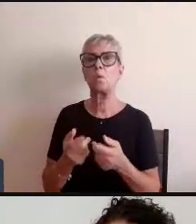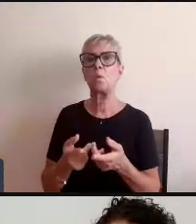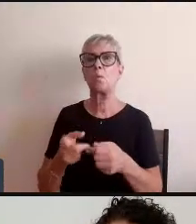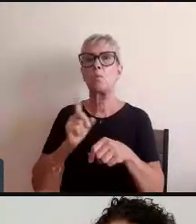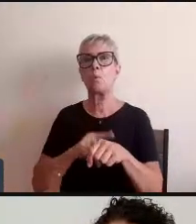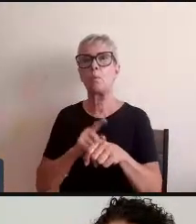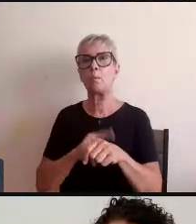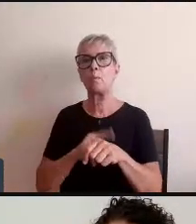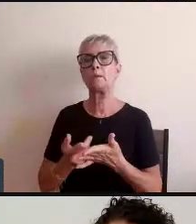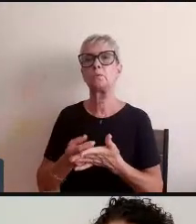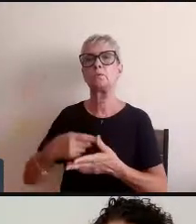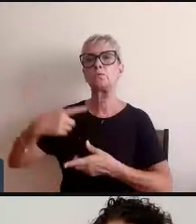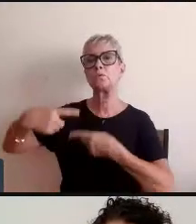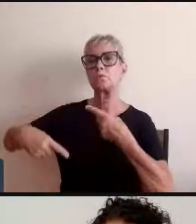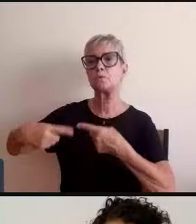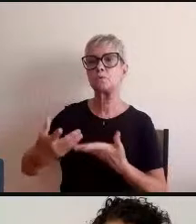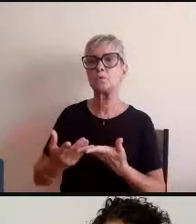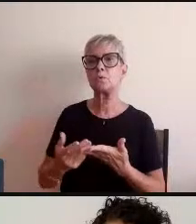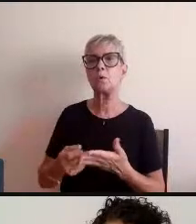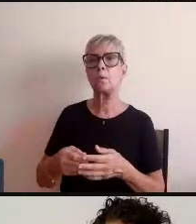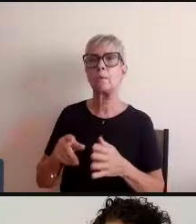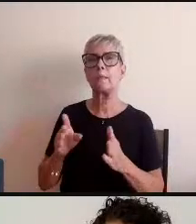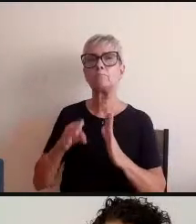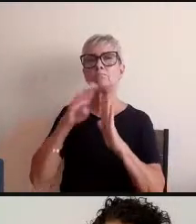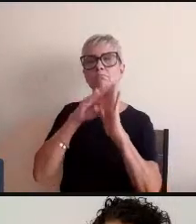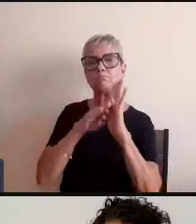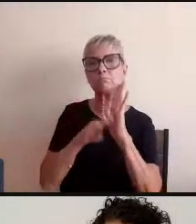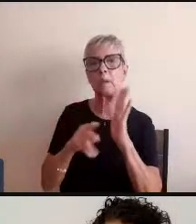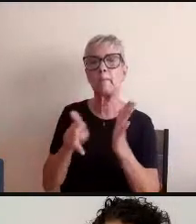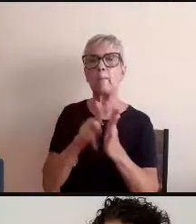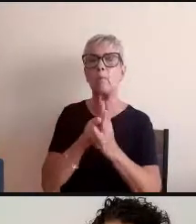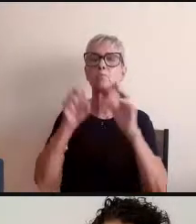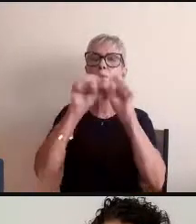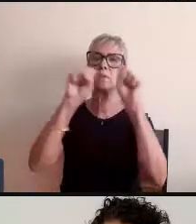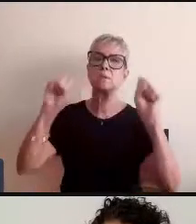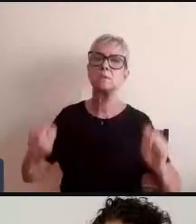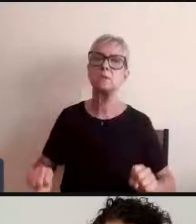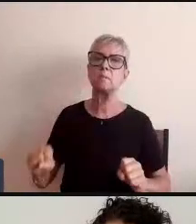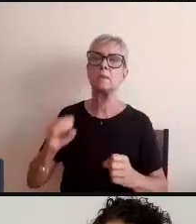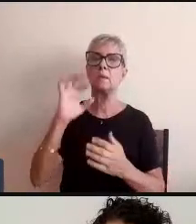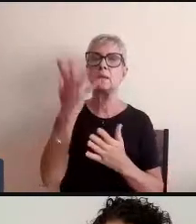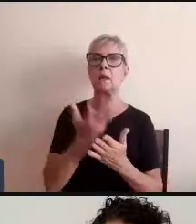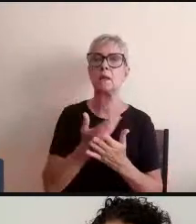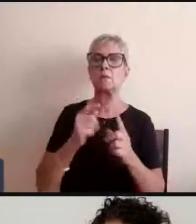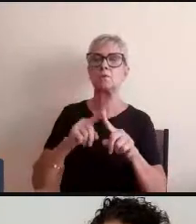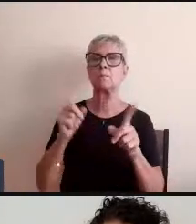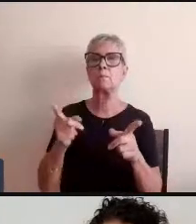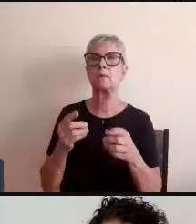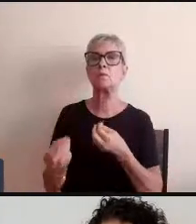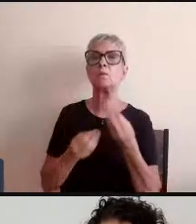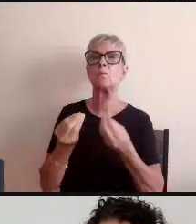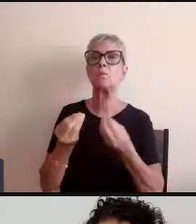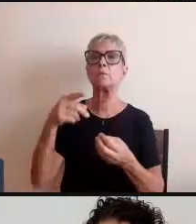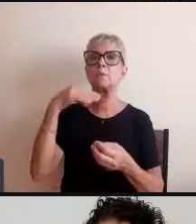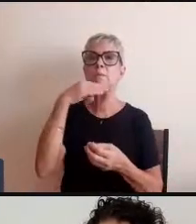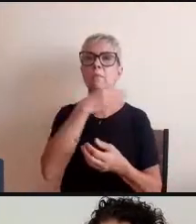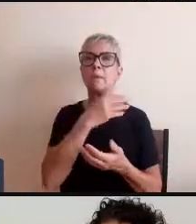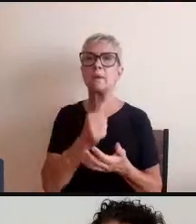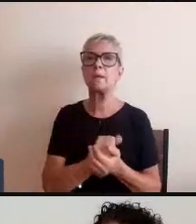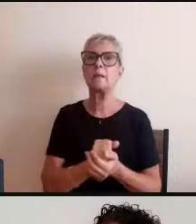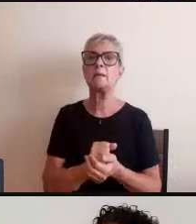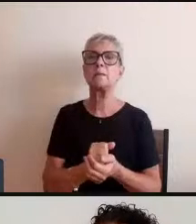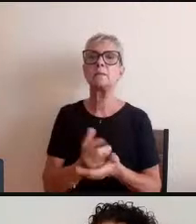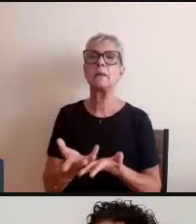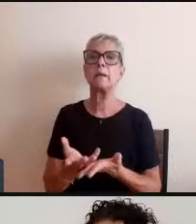não estão muito de acordo com os protocolos do sistema da arte contudo como é que vocês percebem essa cooptação